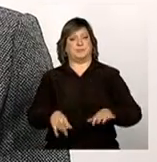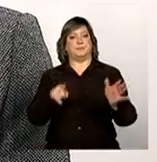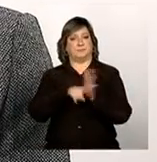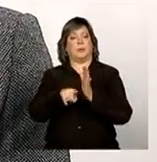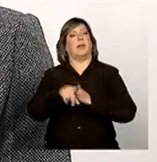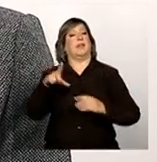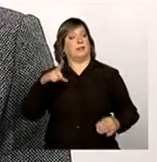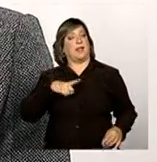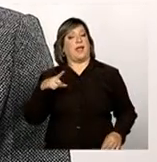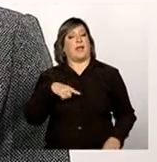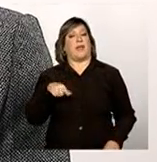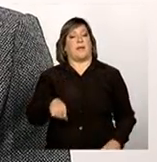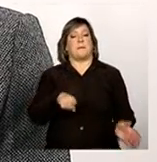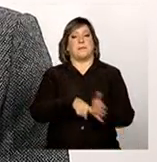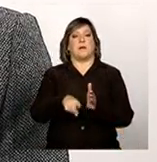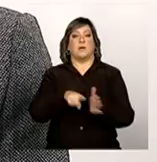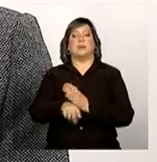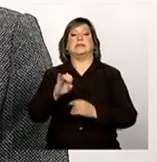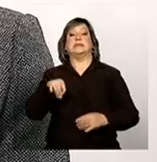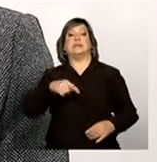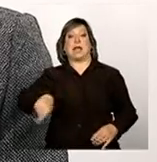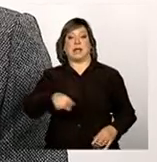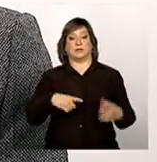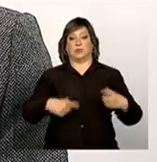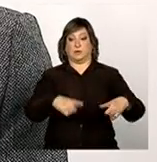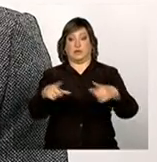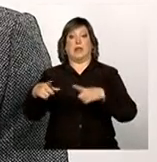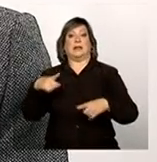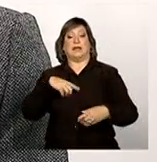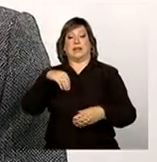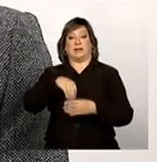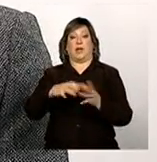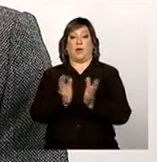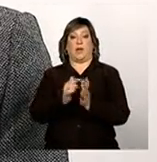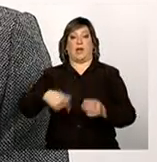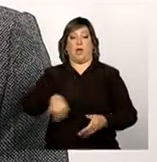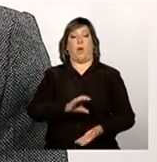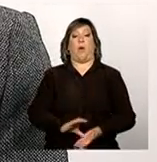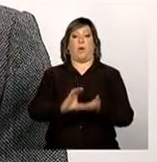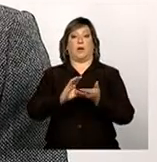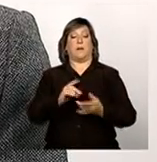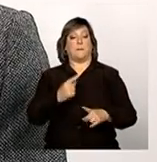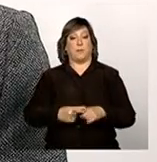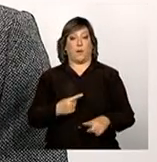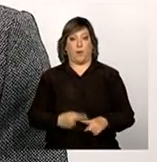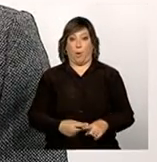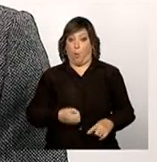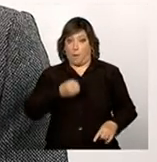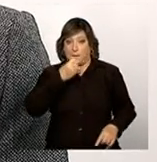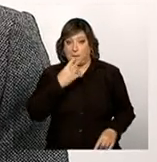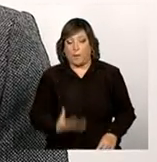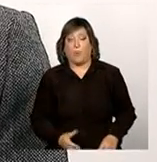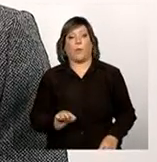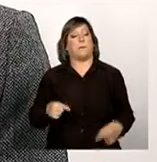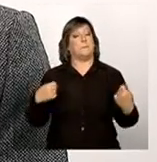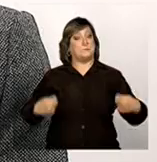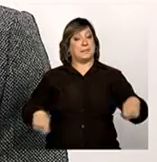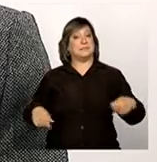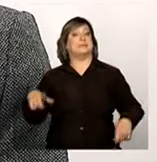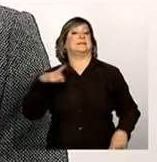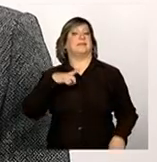se essa unidade tem inscrição nesses conselhos. Porque o ideal, é necessário que tenha.